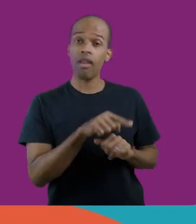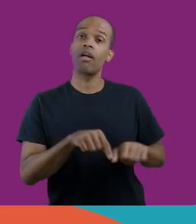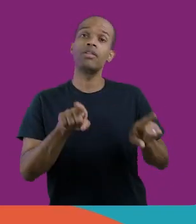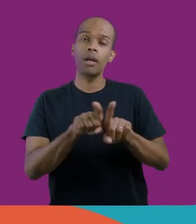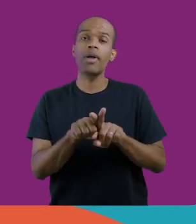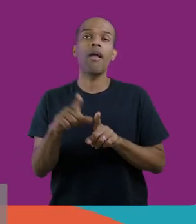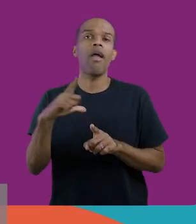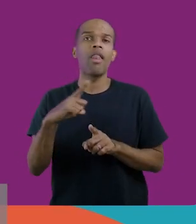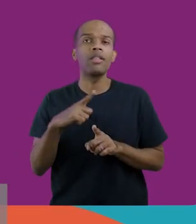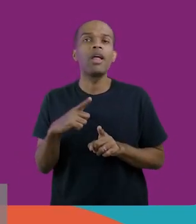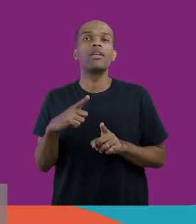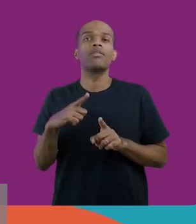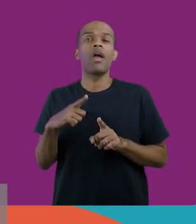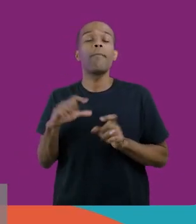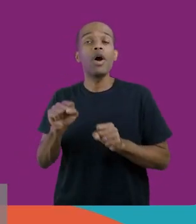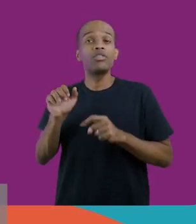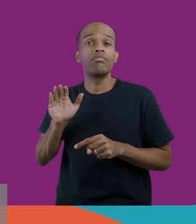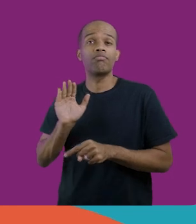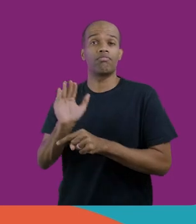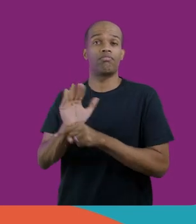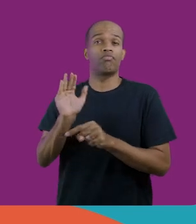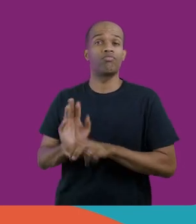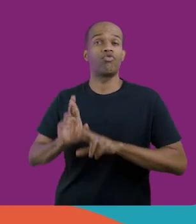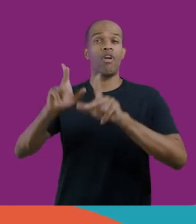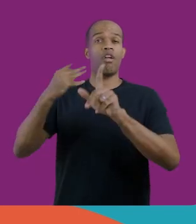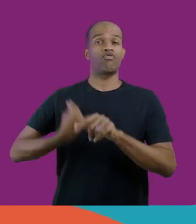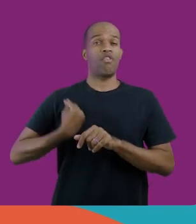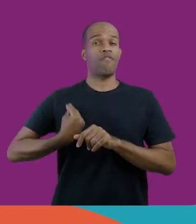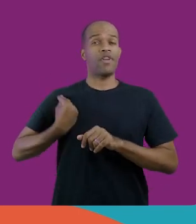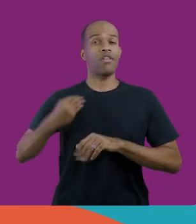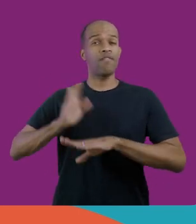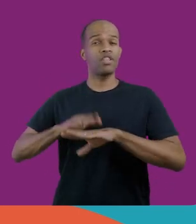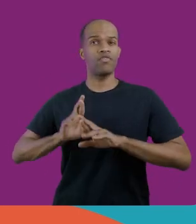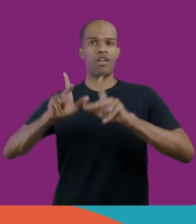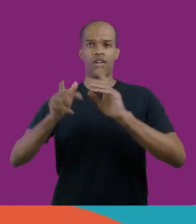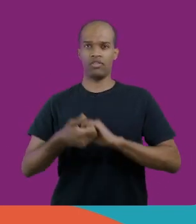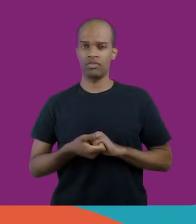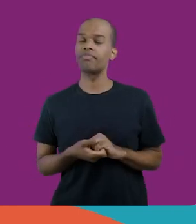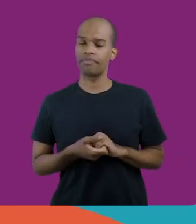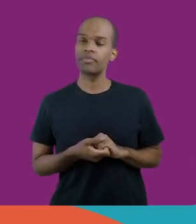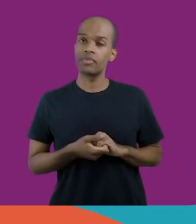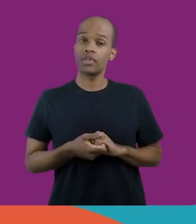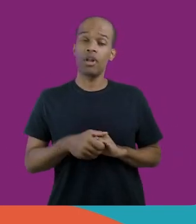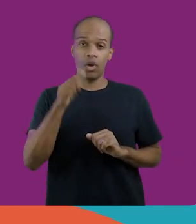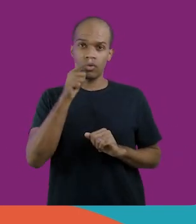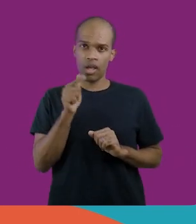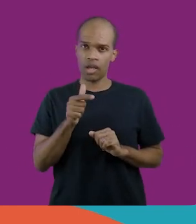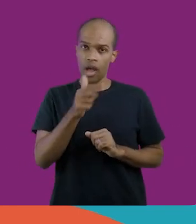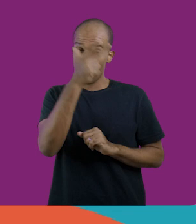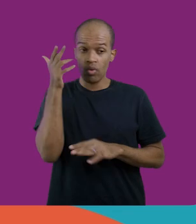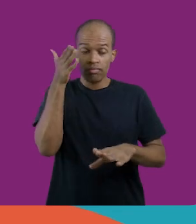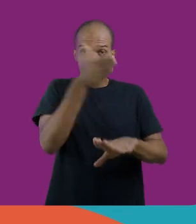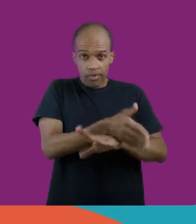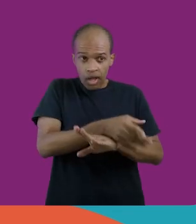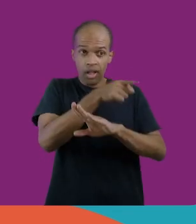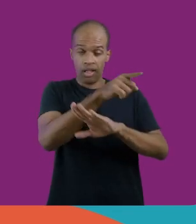A escola de tempo integral, ela tem a condição de fazer a diferença na vida de uma pessoa, de um estudante. E ela faz, aquela estudante que